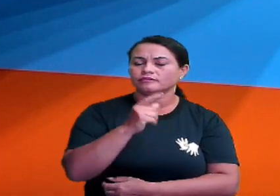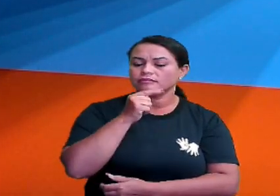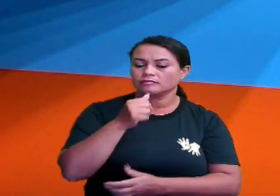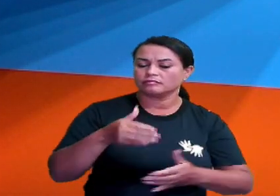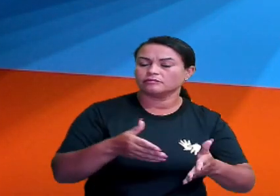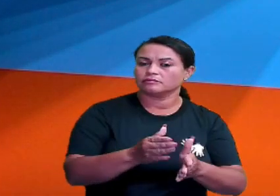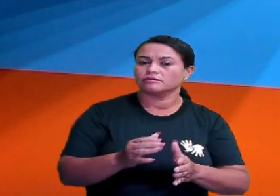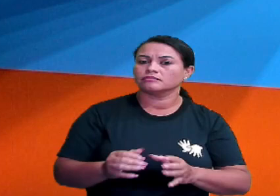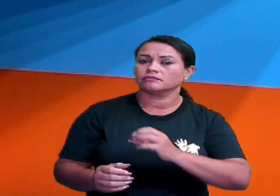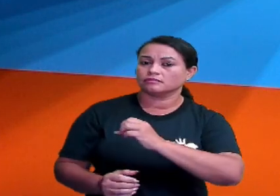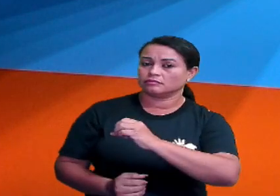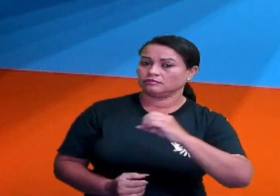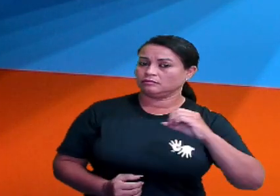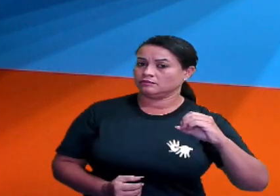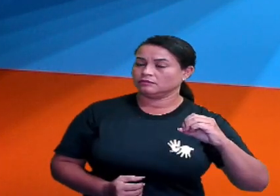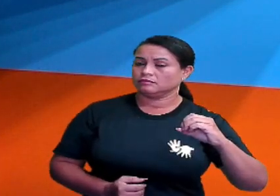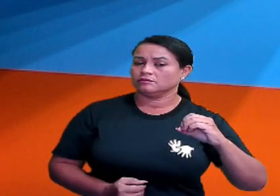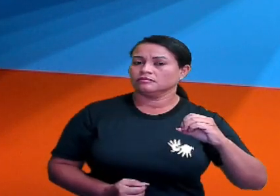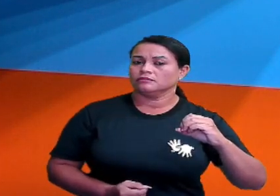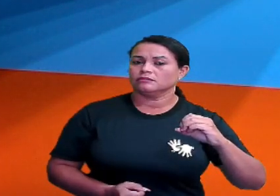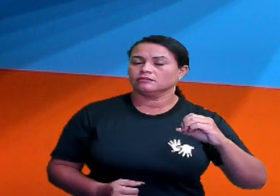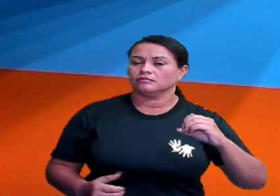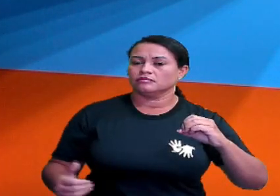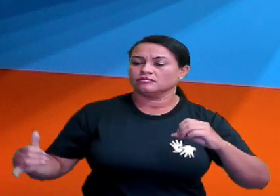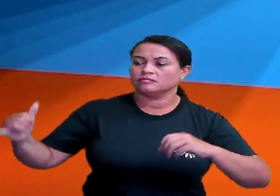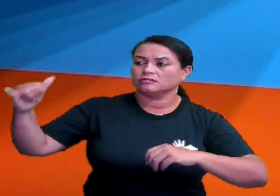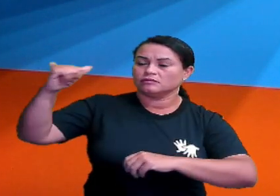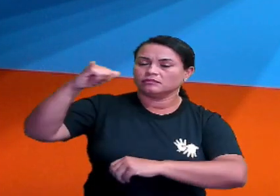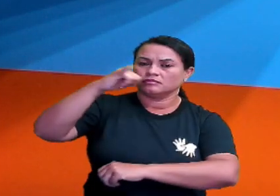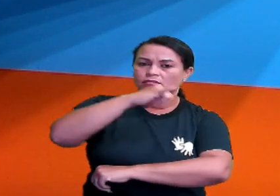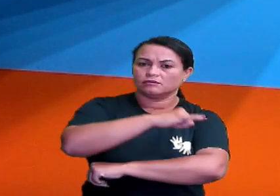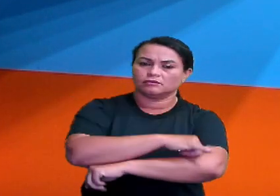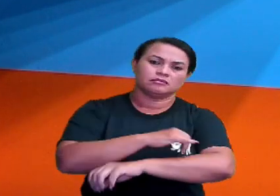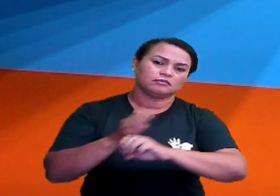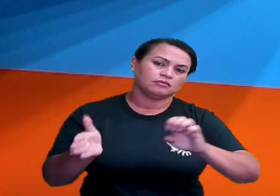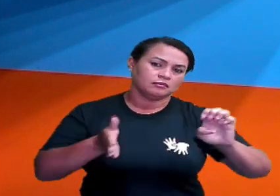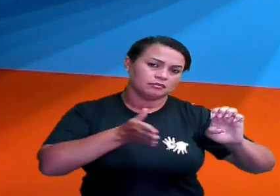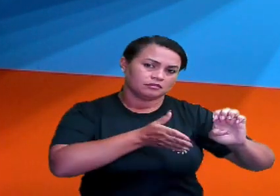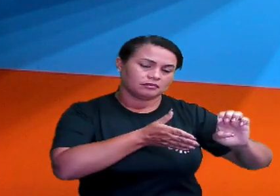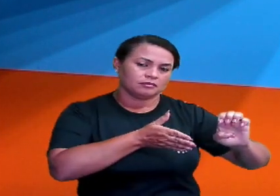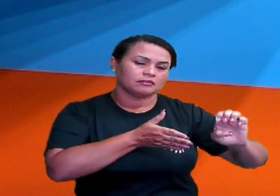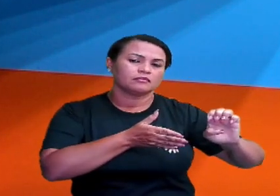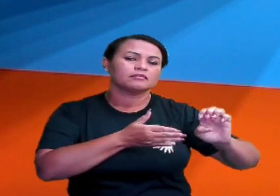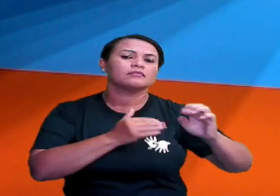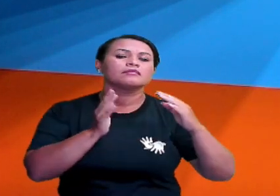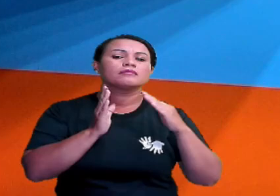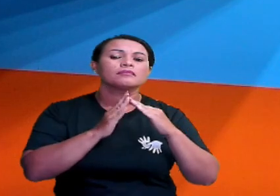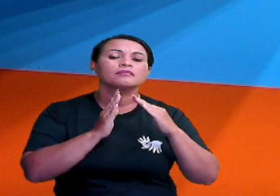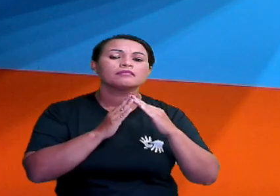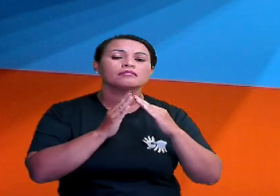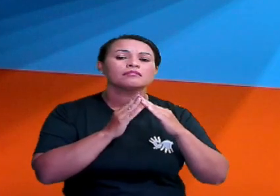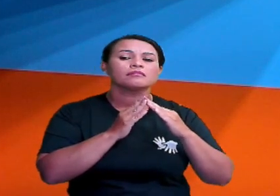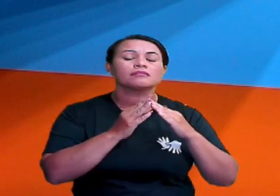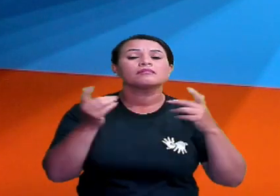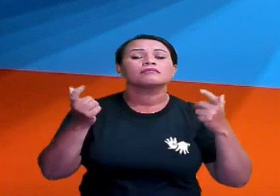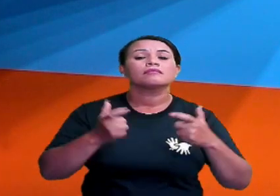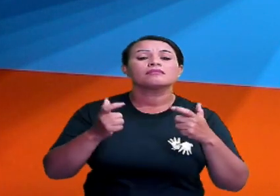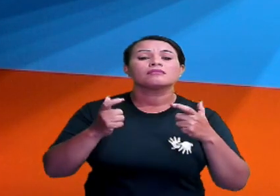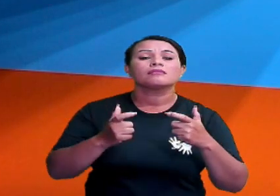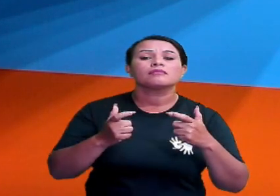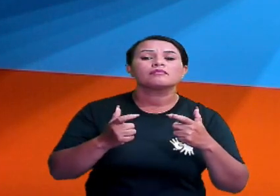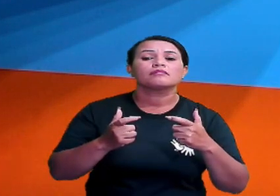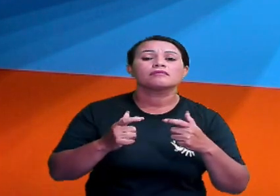está ao oeste do aeroporto, já que ele está à esquerda. A casa está a